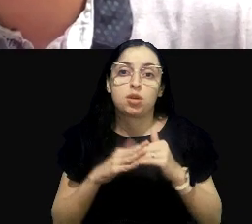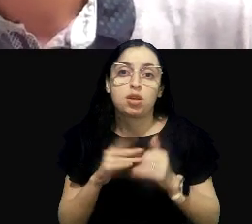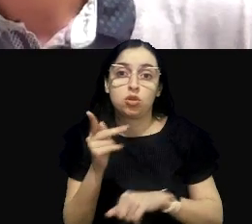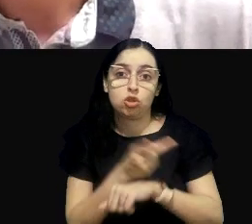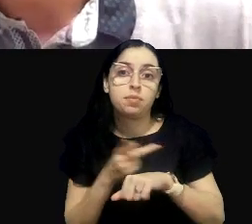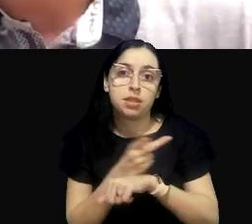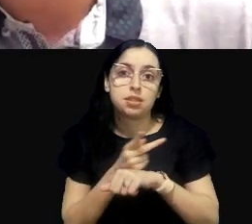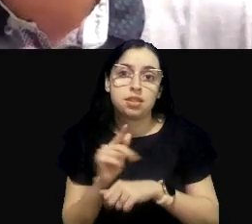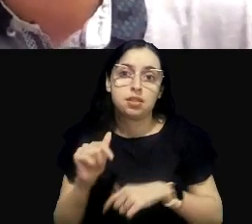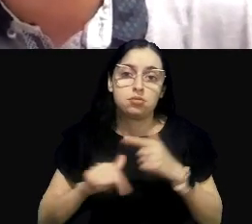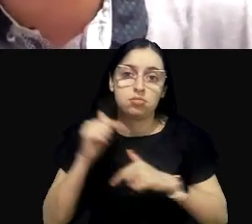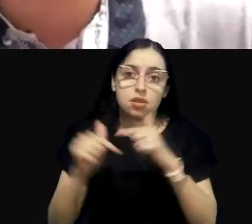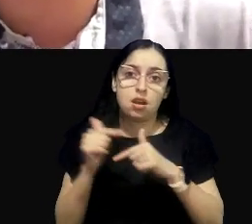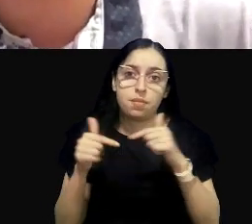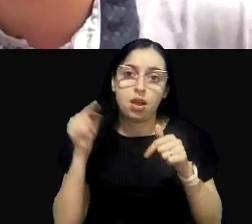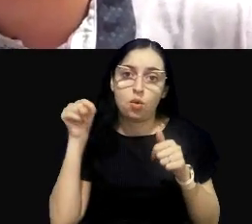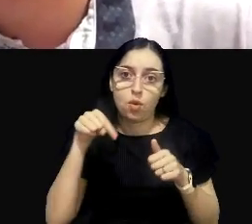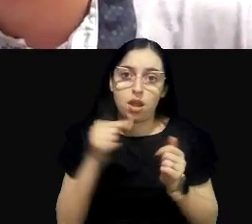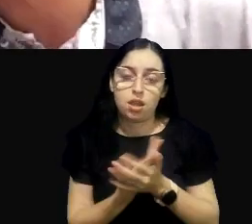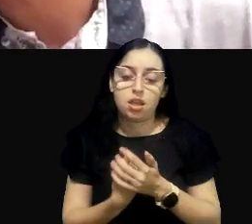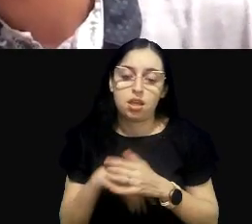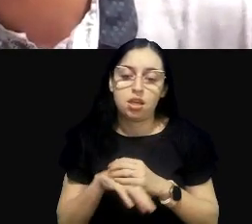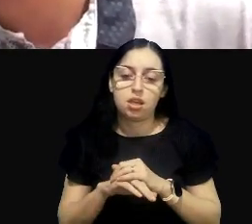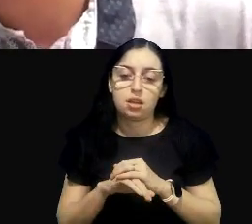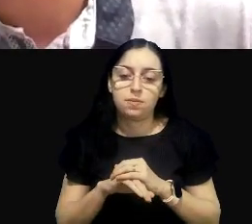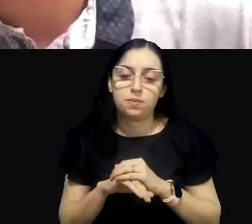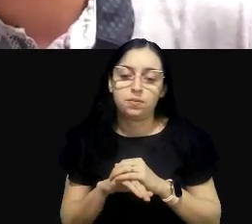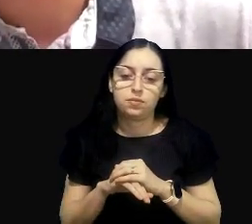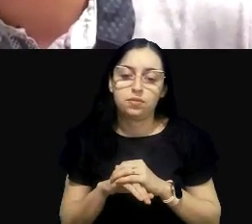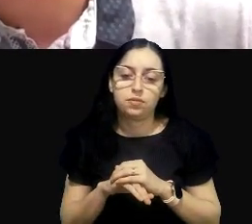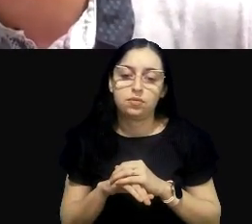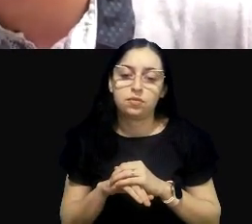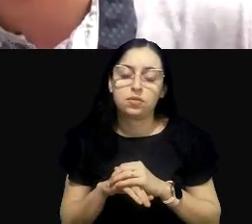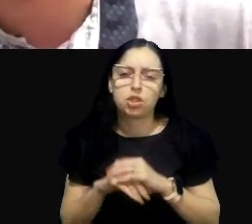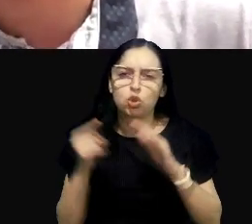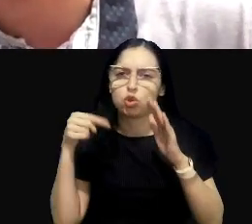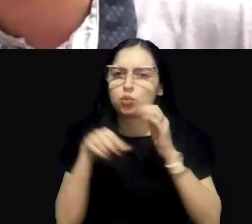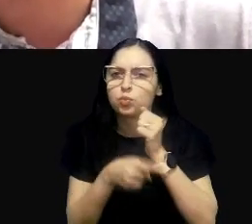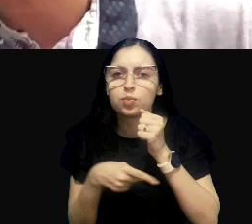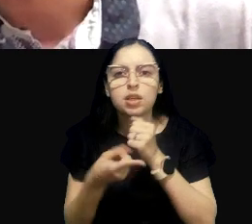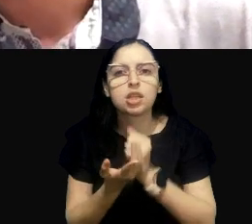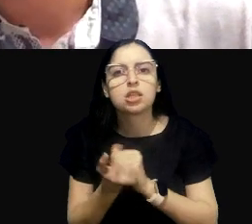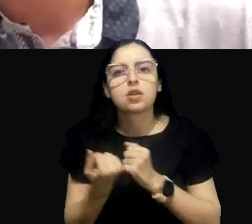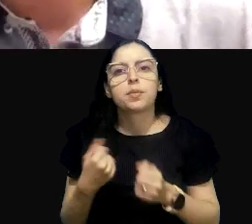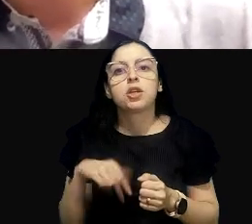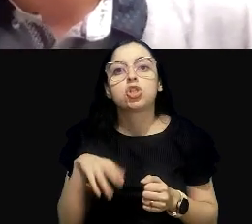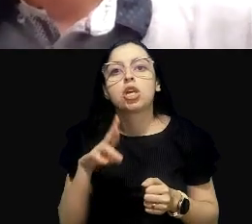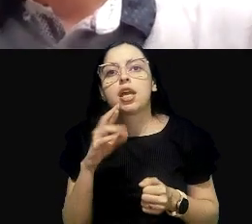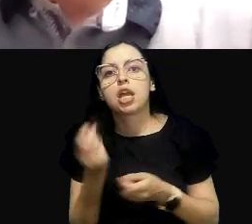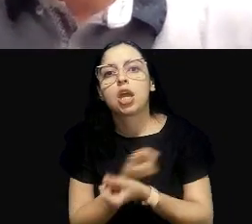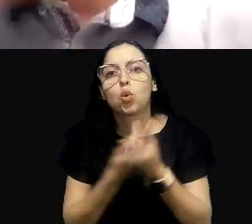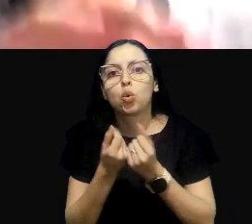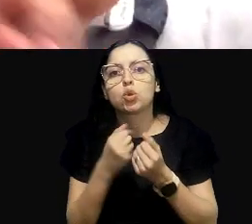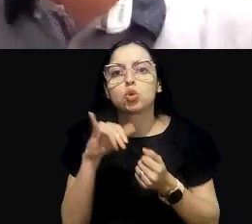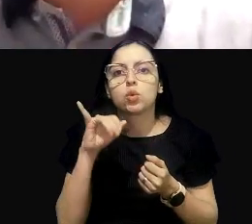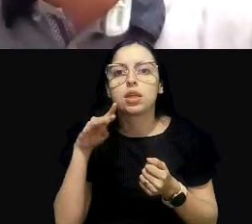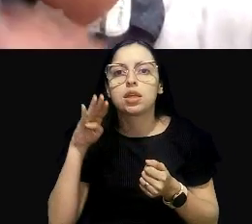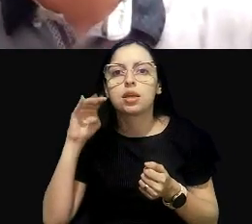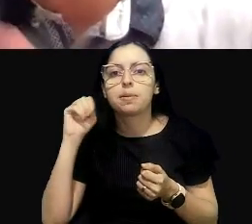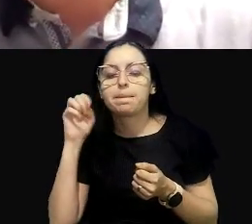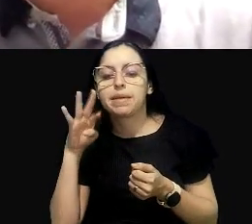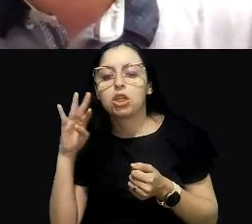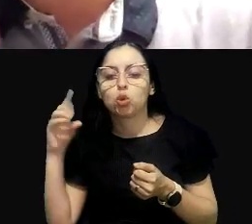atuação aqui na Universidade de São Carlos se volta principalmente para os recursos hídricos. Então, eu pincei